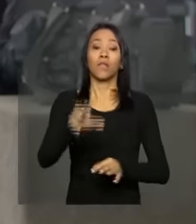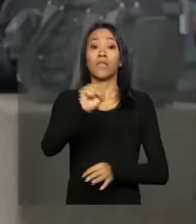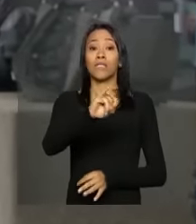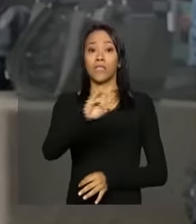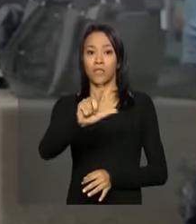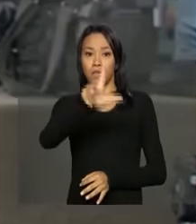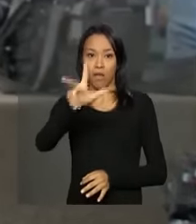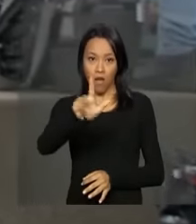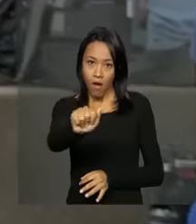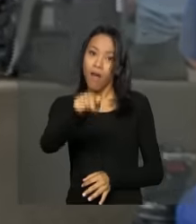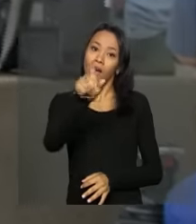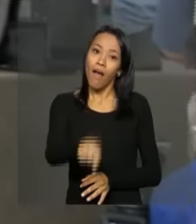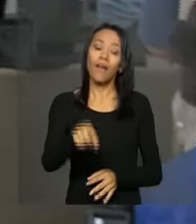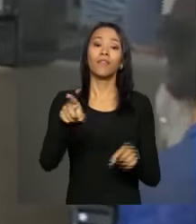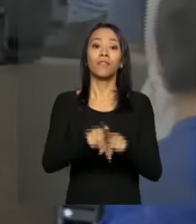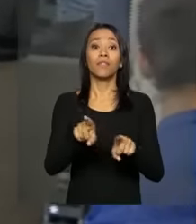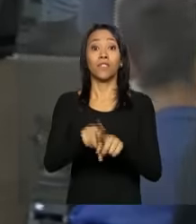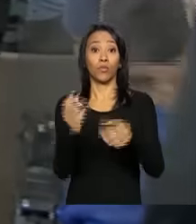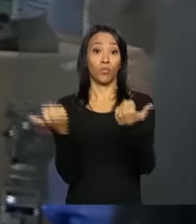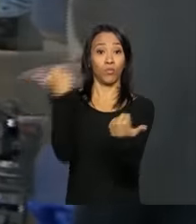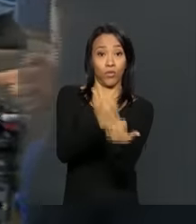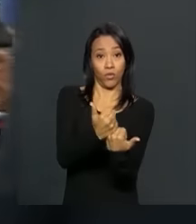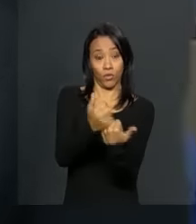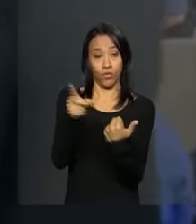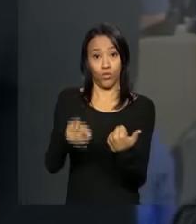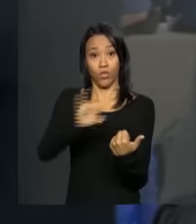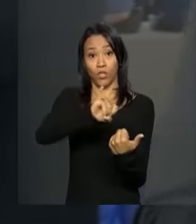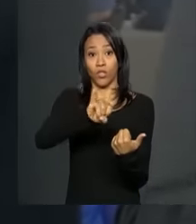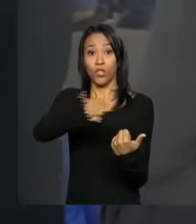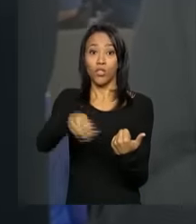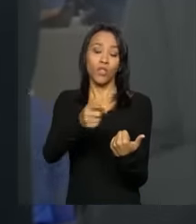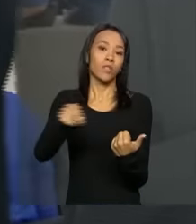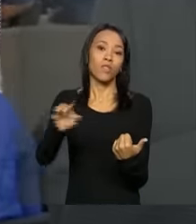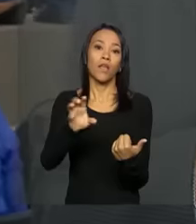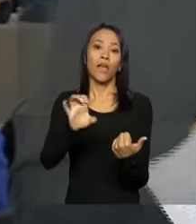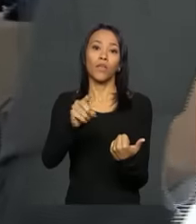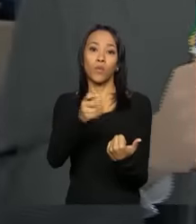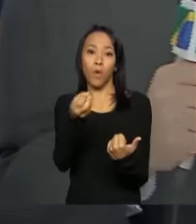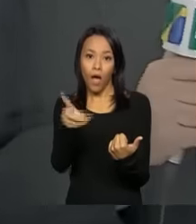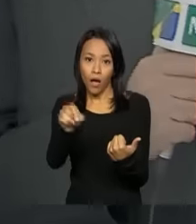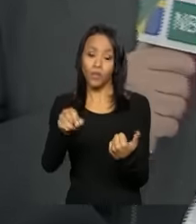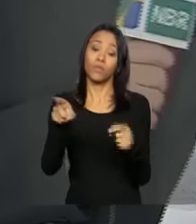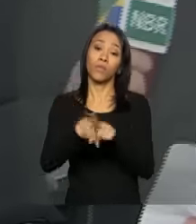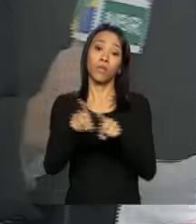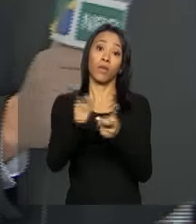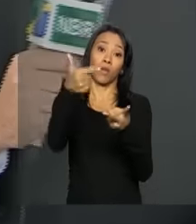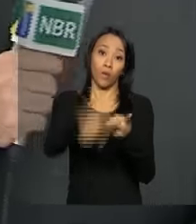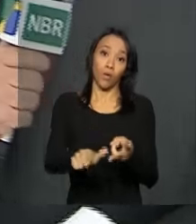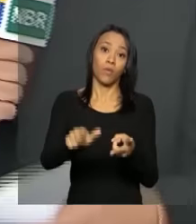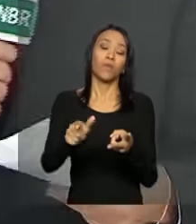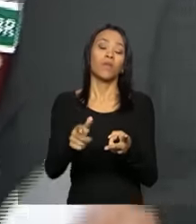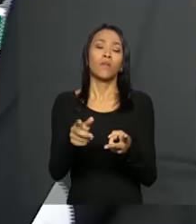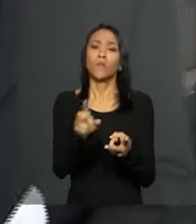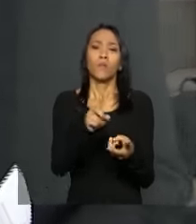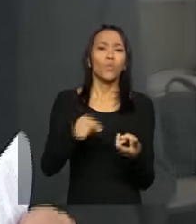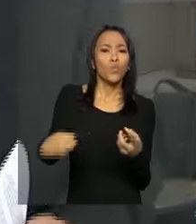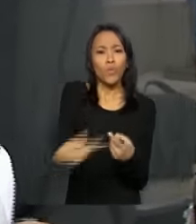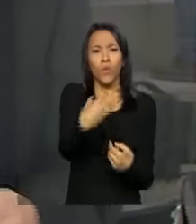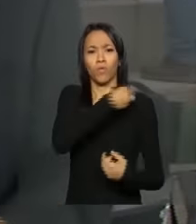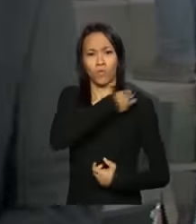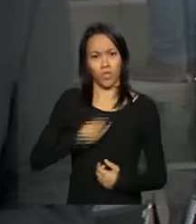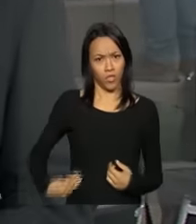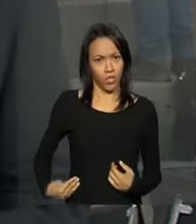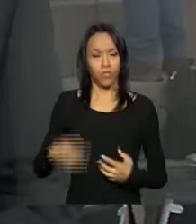Advocacia-Geral da União, José Eduardo Cardoso, e da Controladoria-Geral da União, Luiz Navarro de Brito. O novo